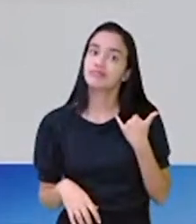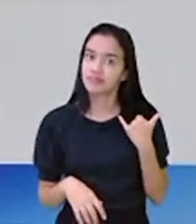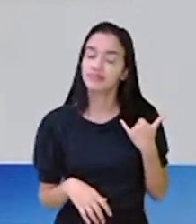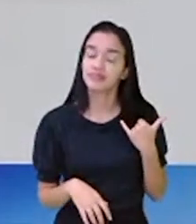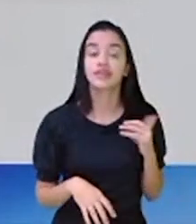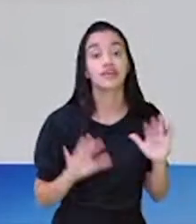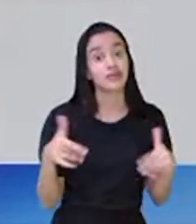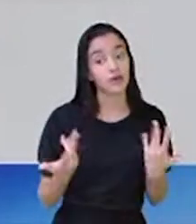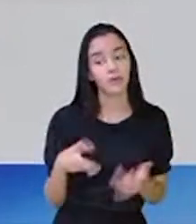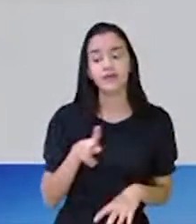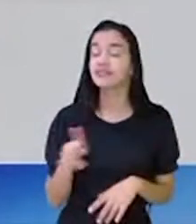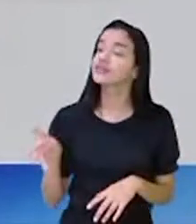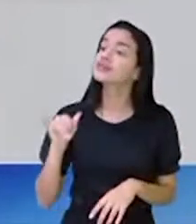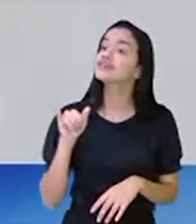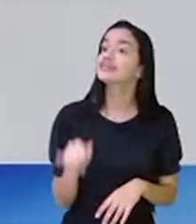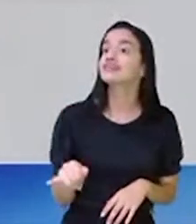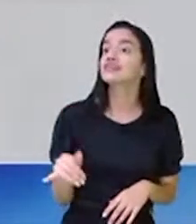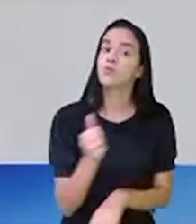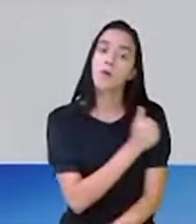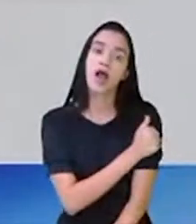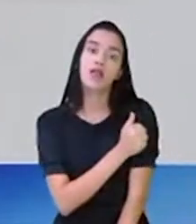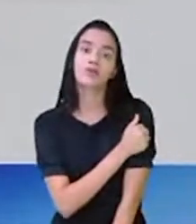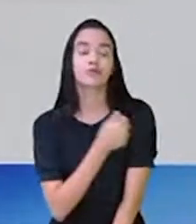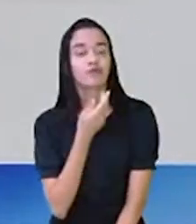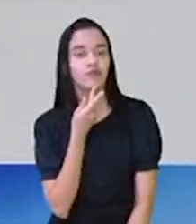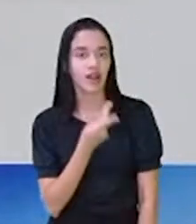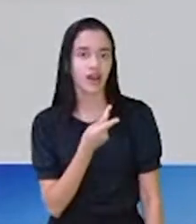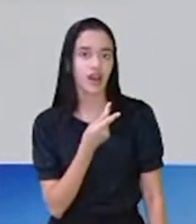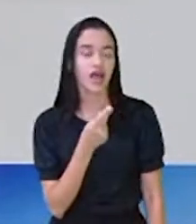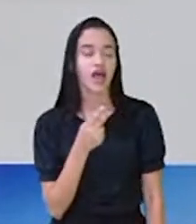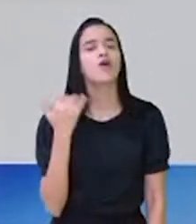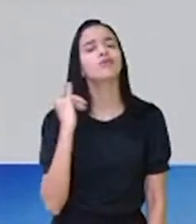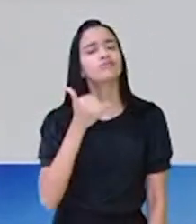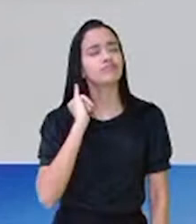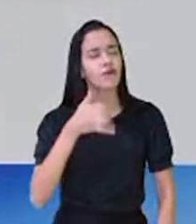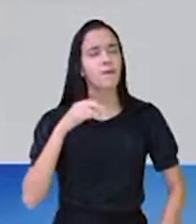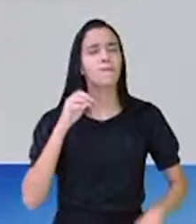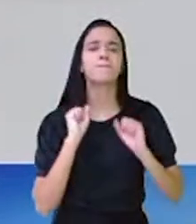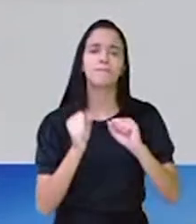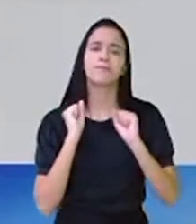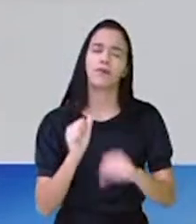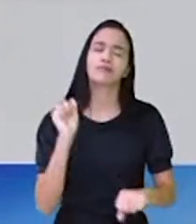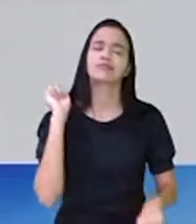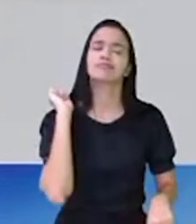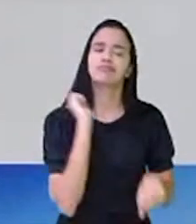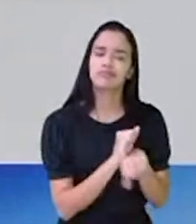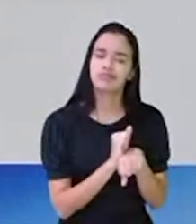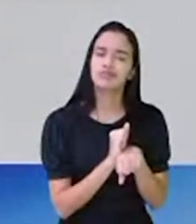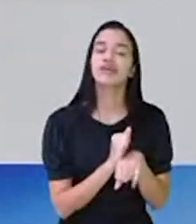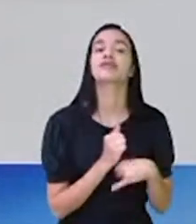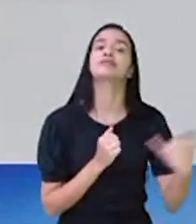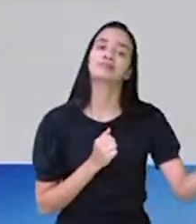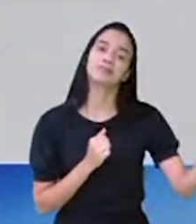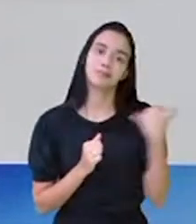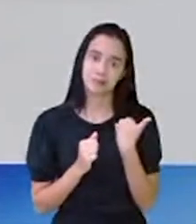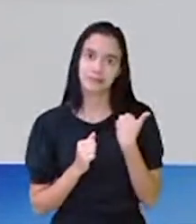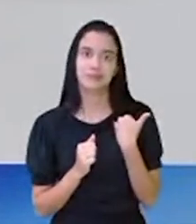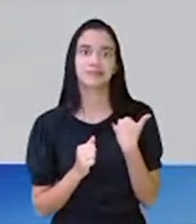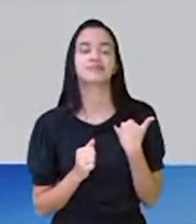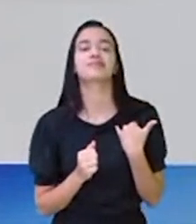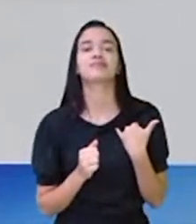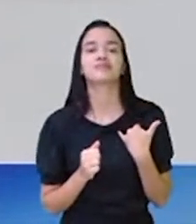tá? Professora Cátia, se alguém disser aí algum ditado popular, pode me interromper e falar qual é o ditado que eles estão